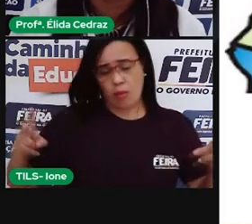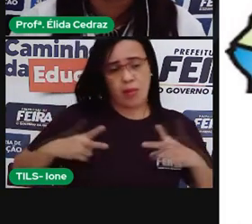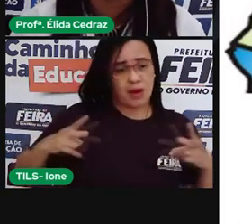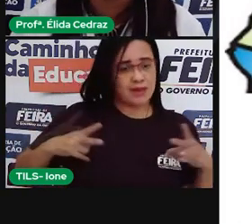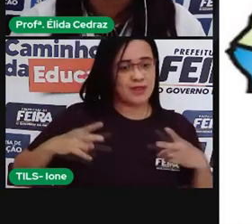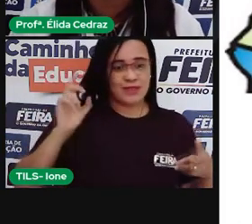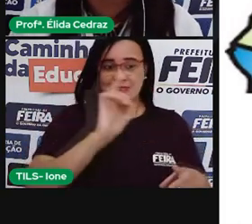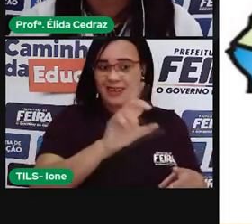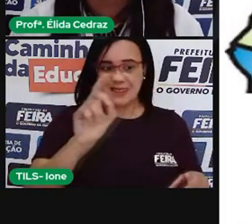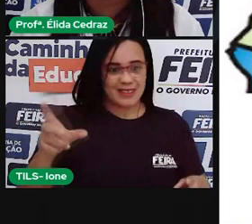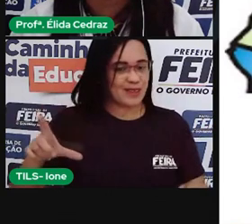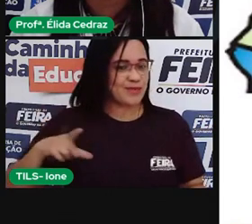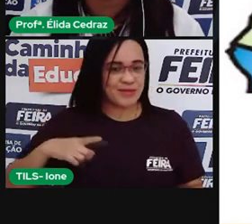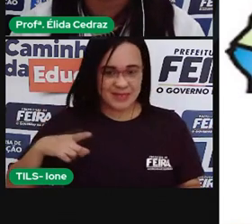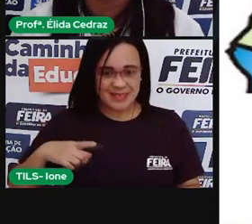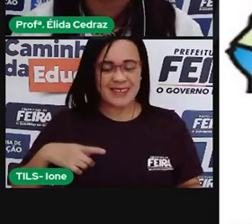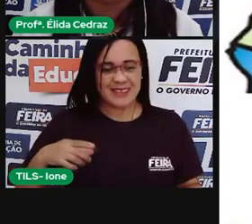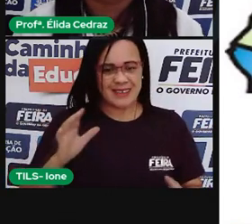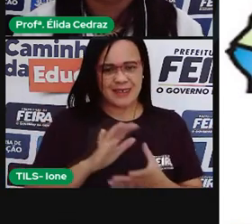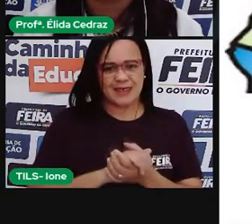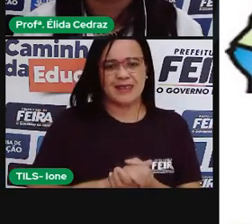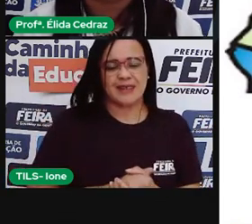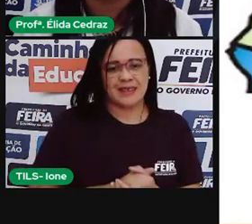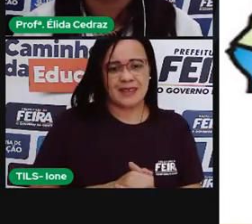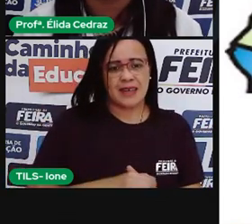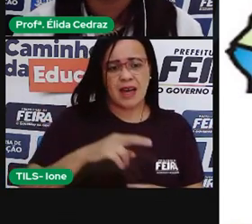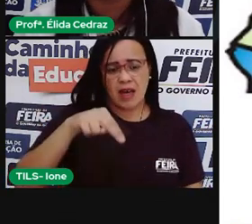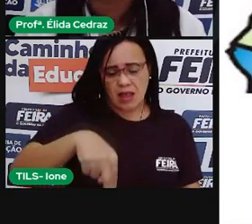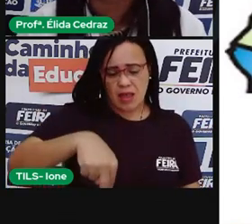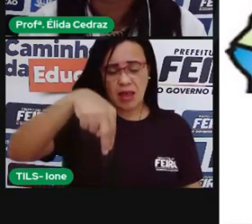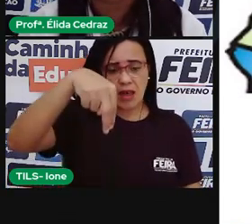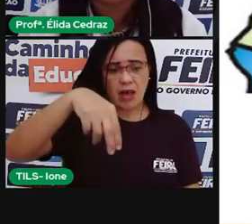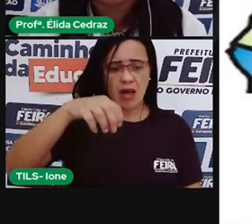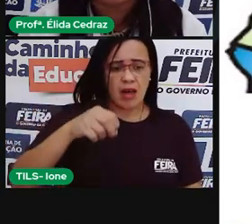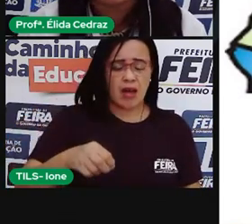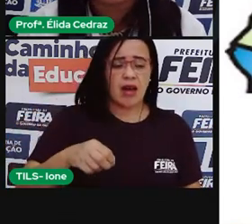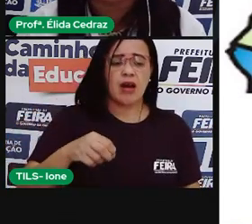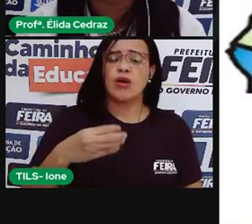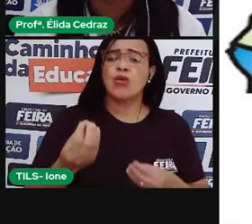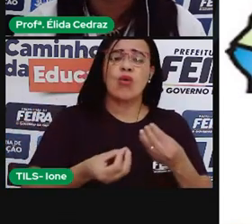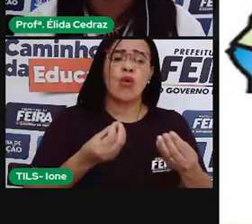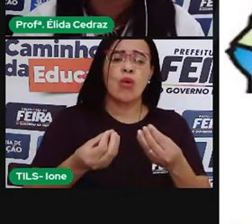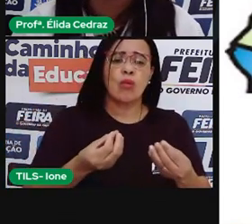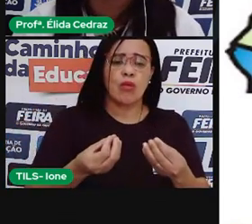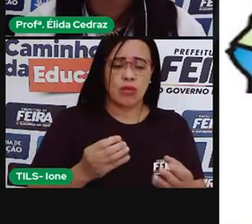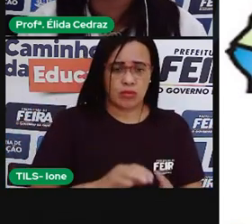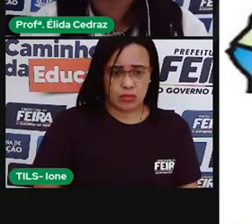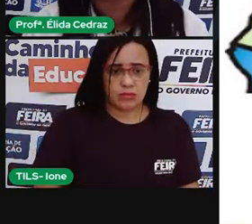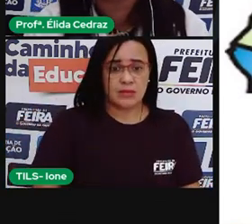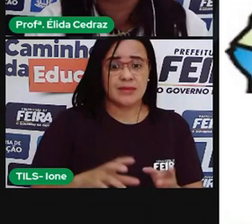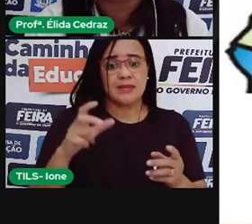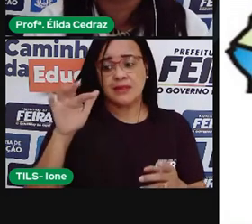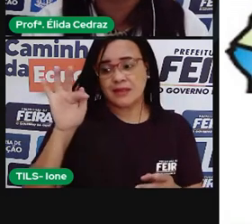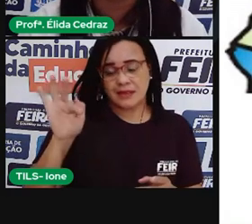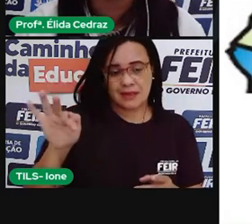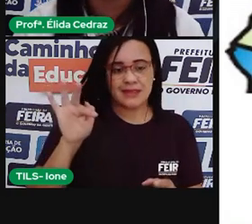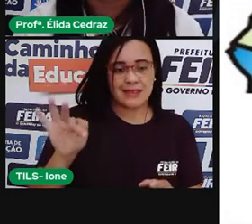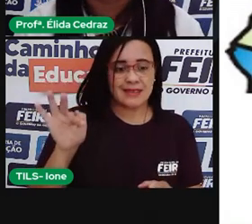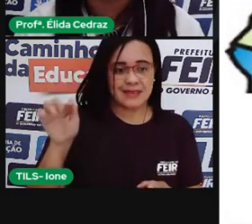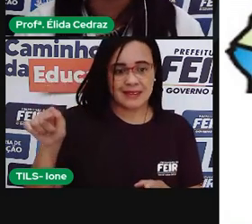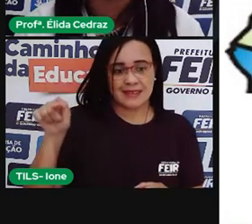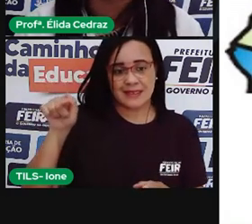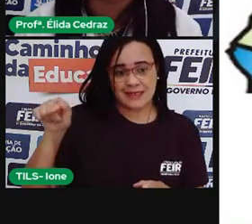Norte é composta por certos estados. A economia baseia-se no extrativismo